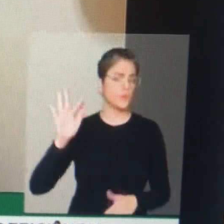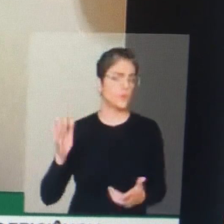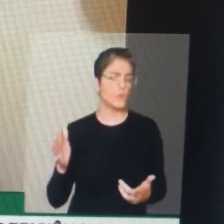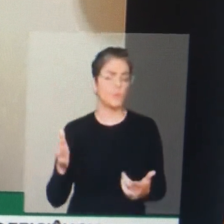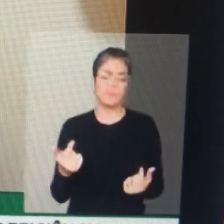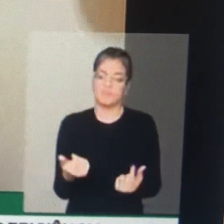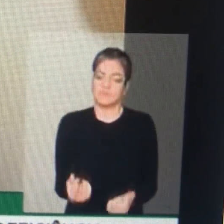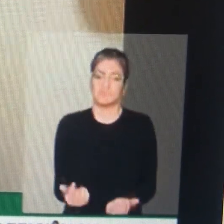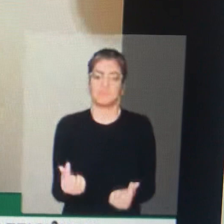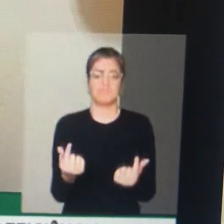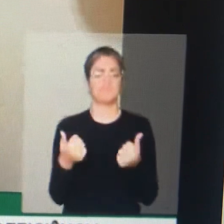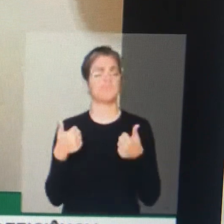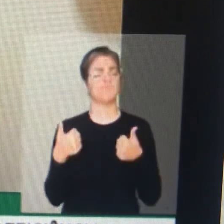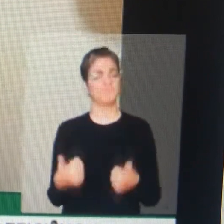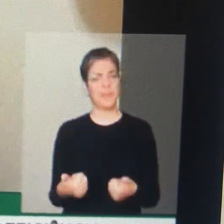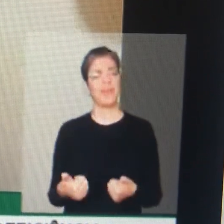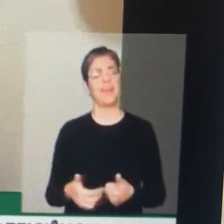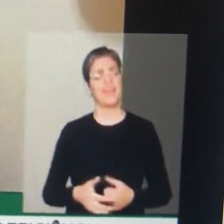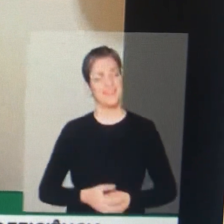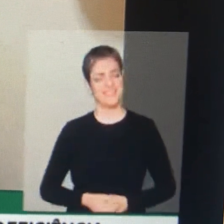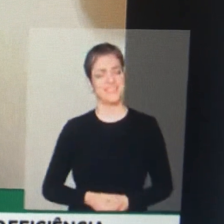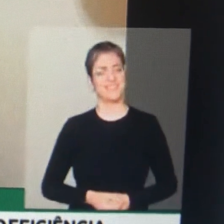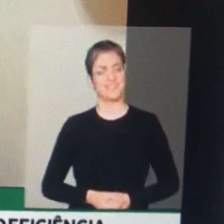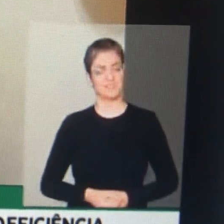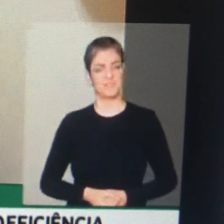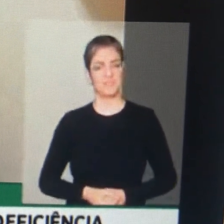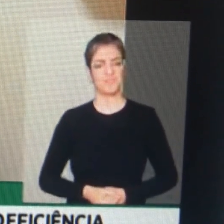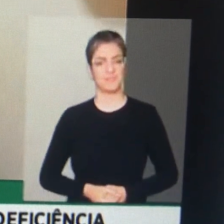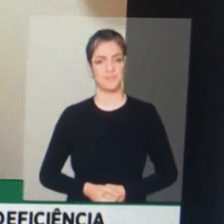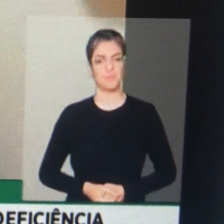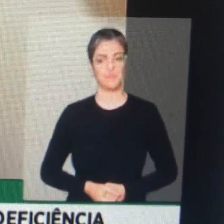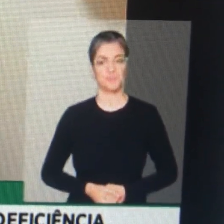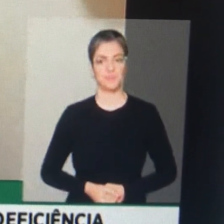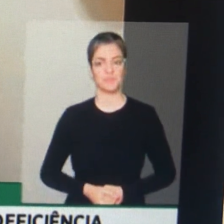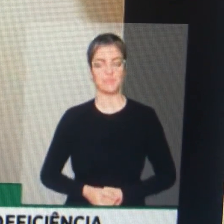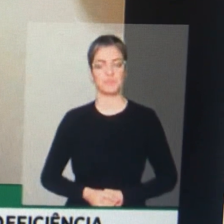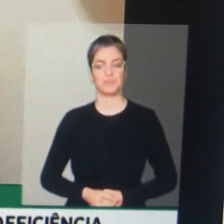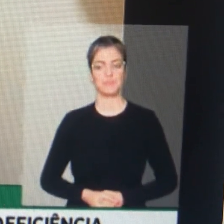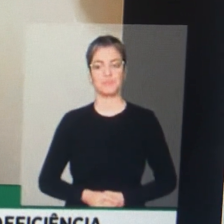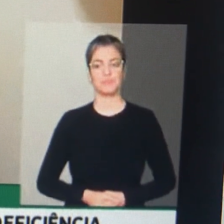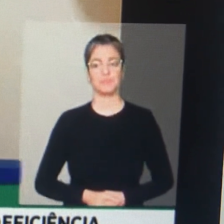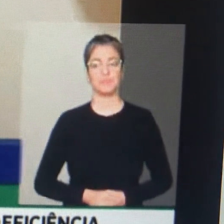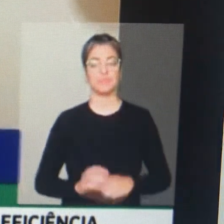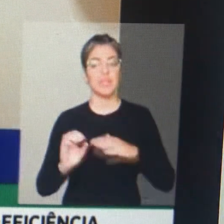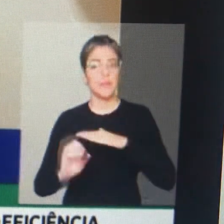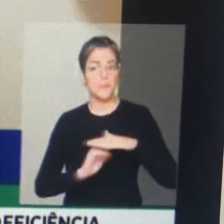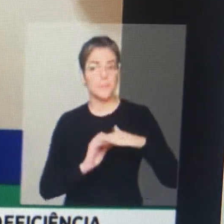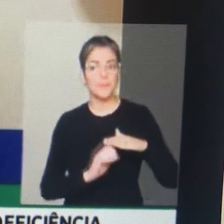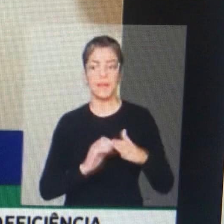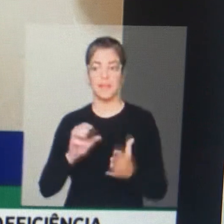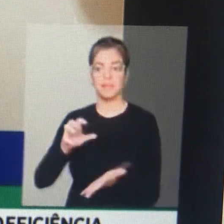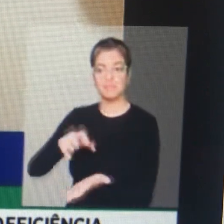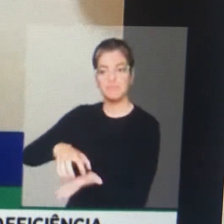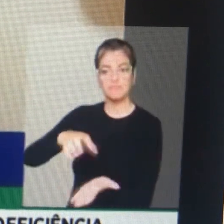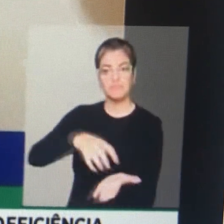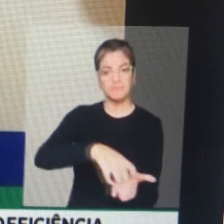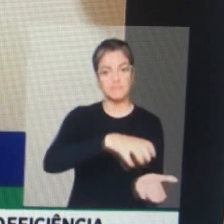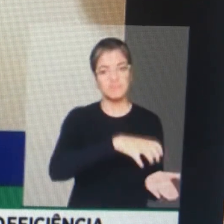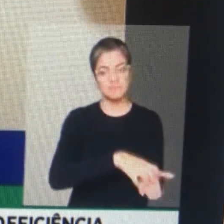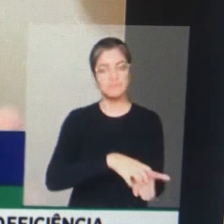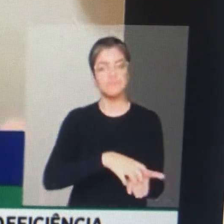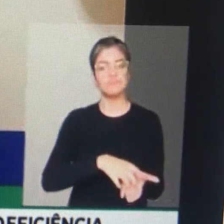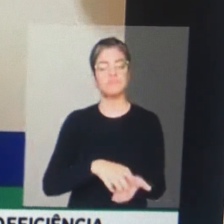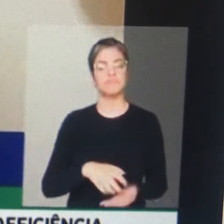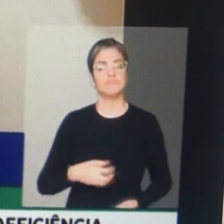da prosperidade, o Vale do futuro através do lítio. E lá, lá, já empresas de instalada fazendo lá